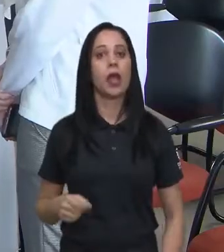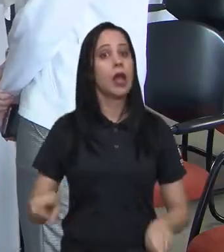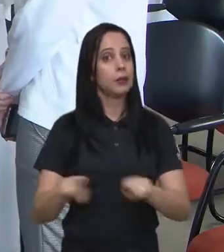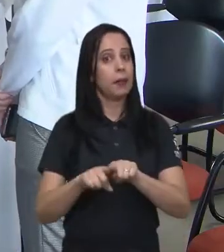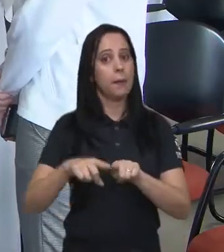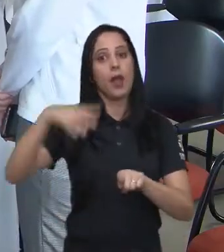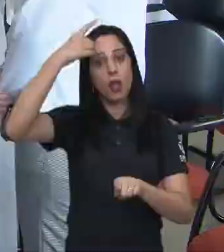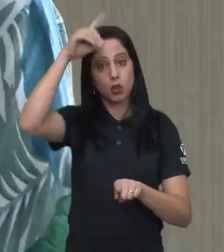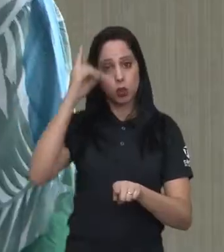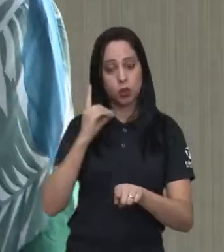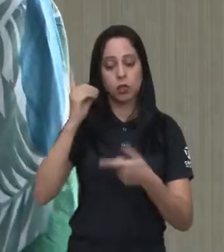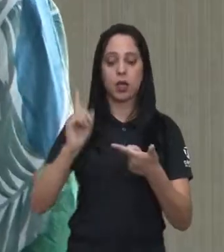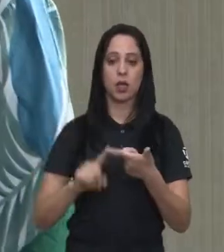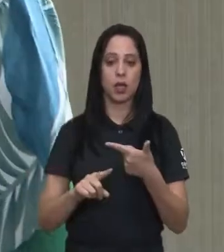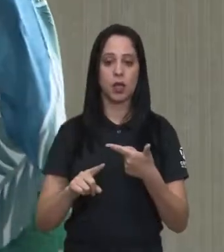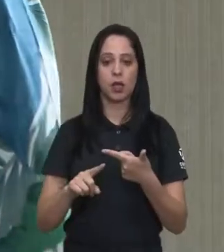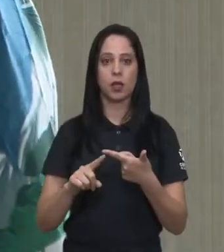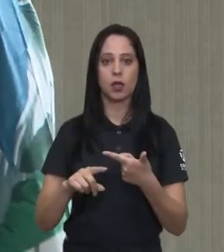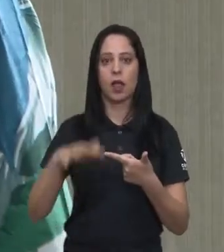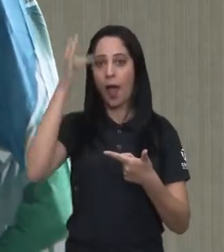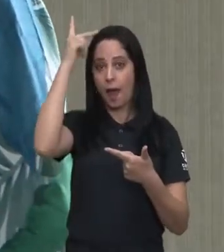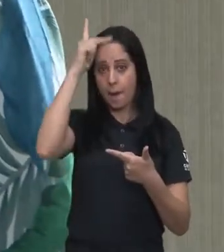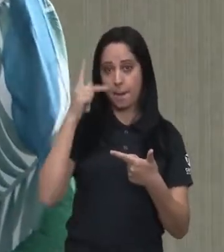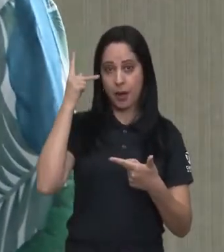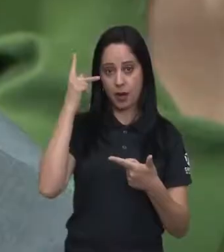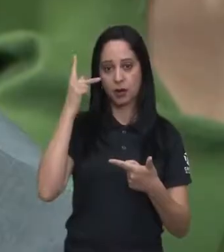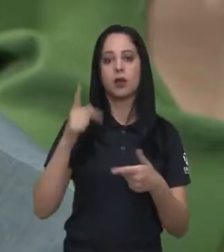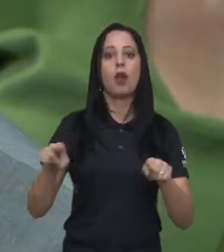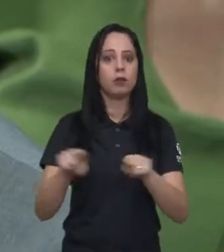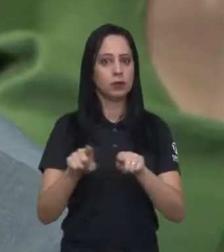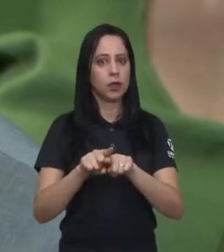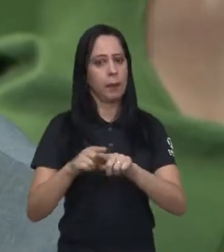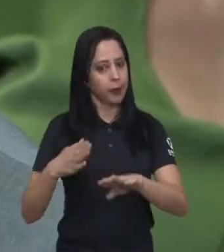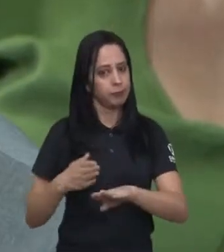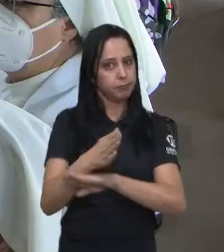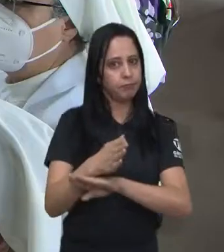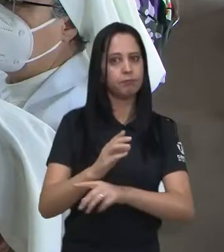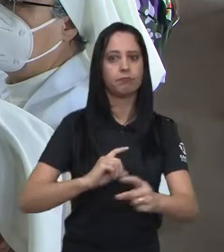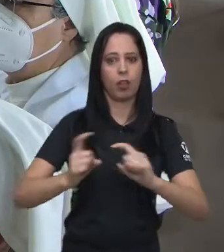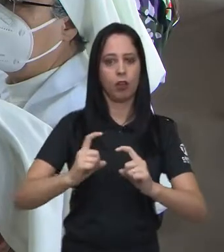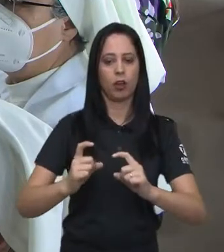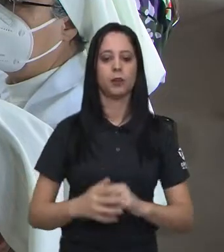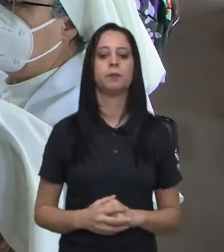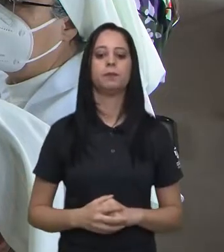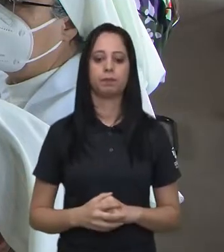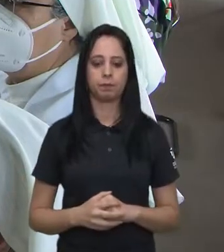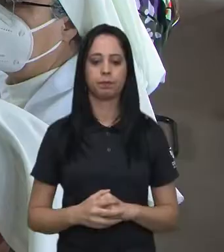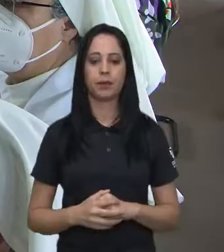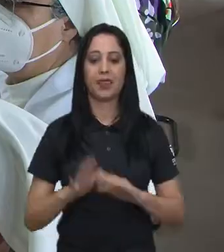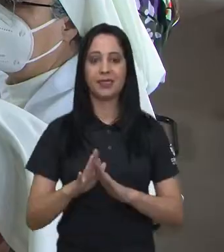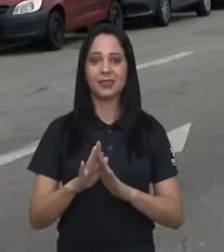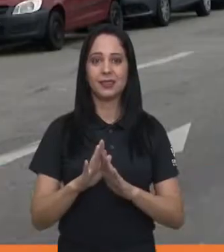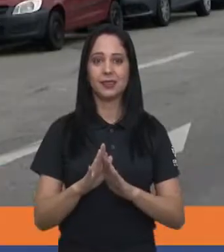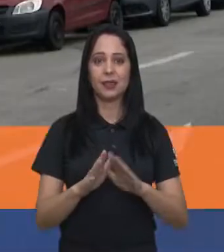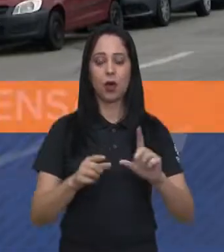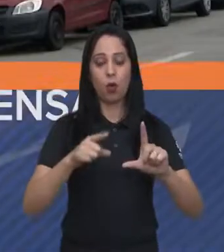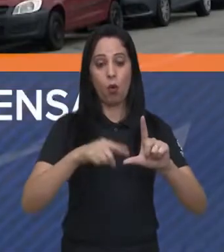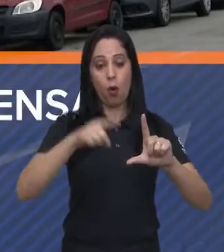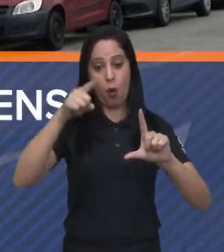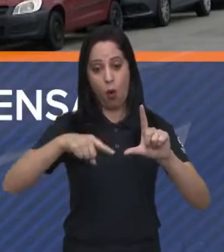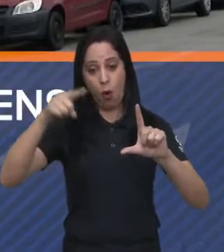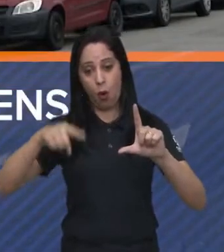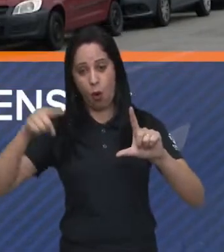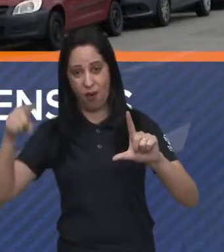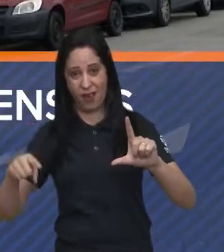integrantes da Frente, além dos parlamentares Dulce Rita e Fernando Petite, que também participaram da reunião. Segundo